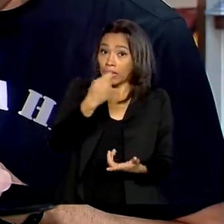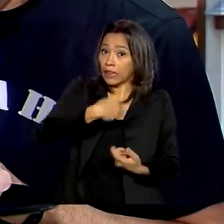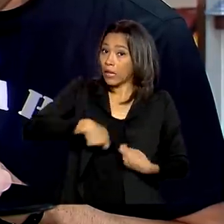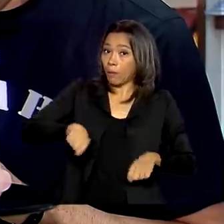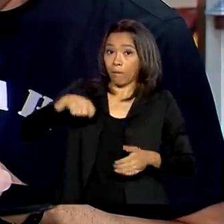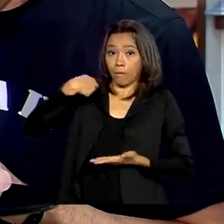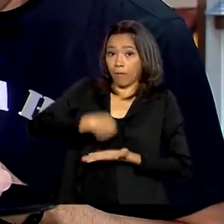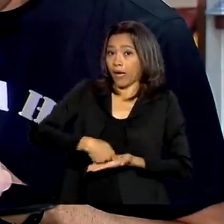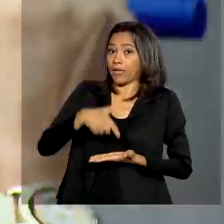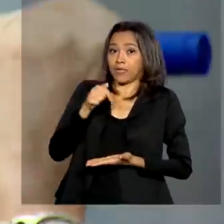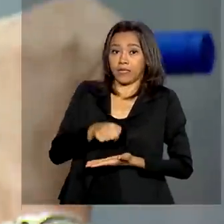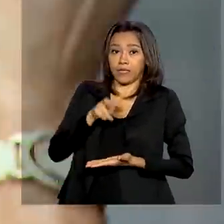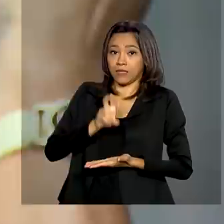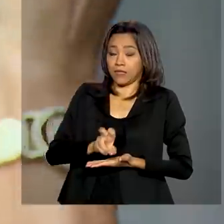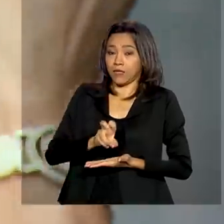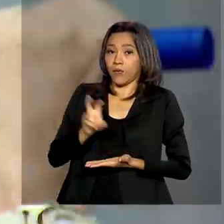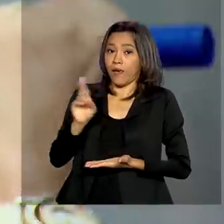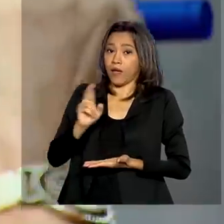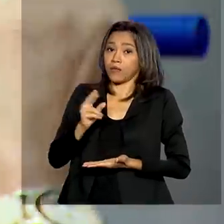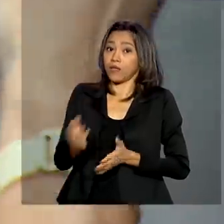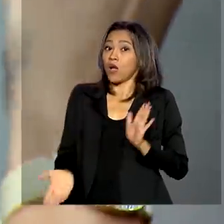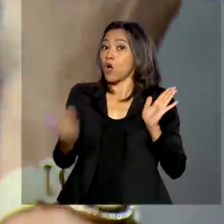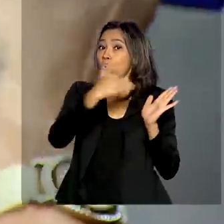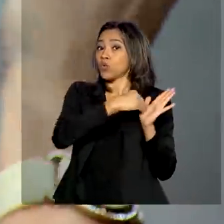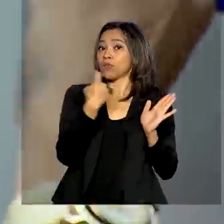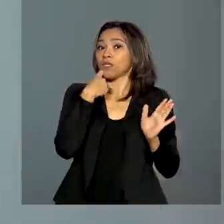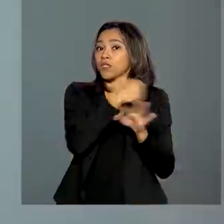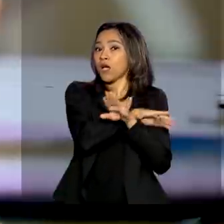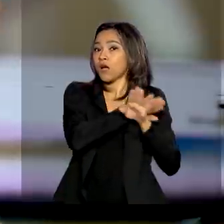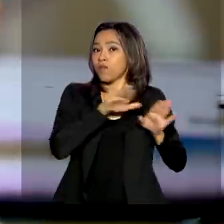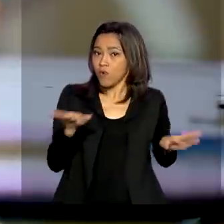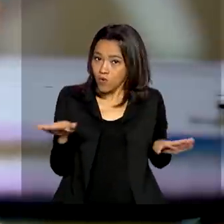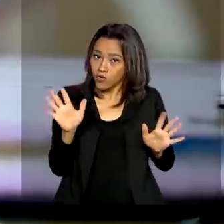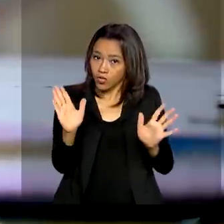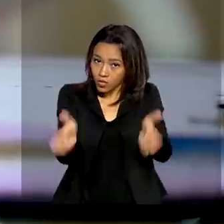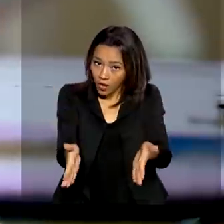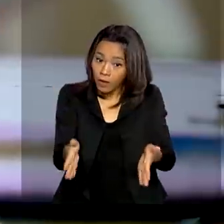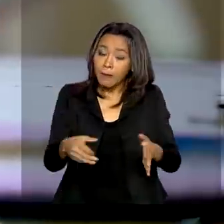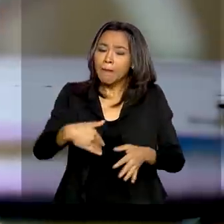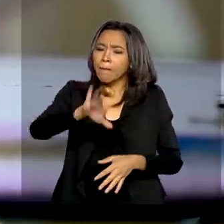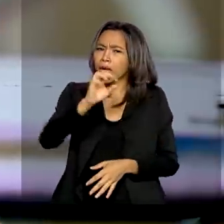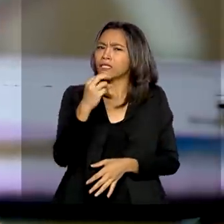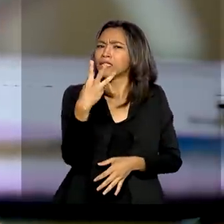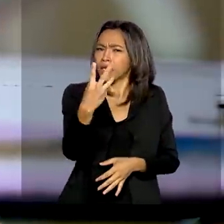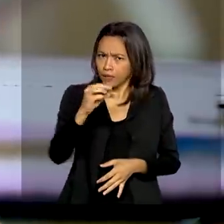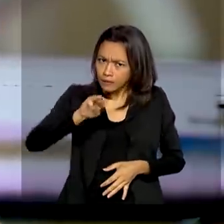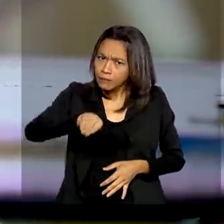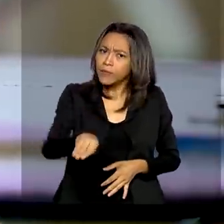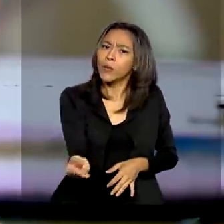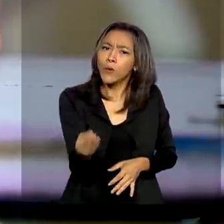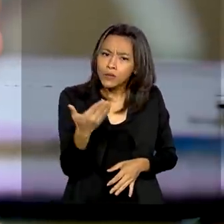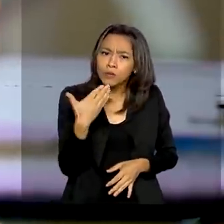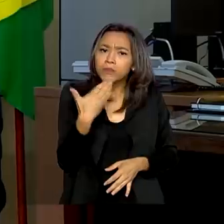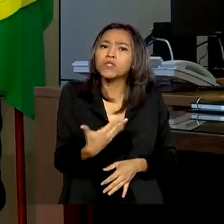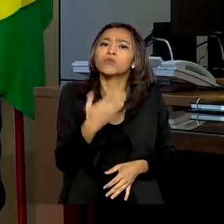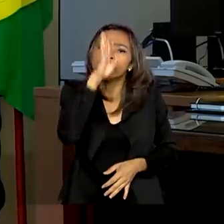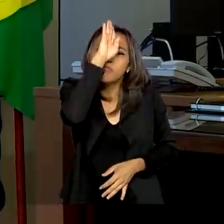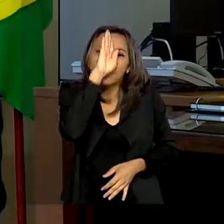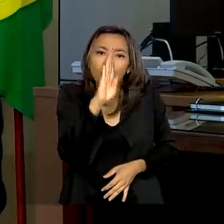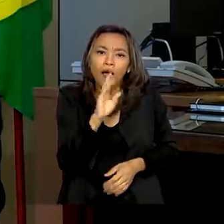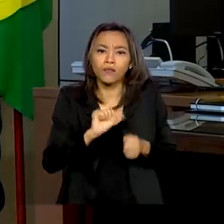85,00 terminou na última sexta-feira. Mais de 3 milhões de candidatos pediram a gratuidade.